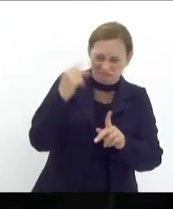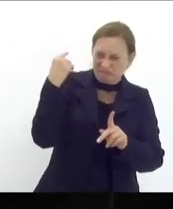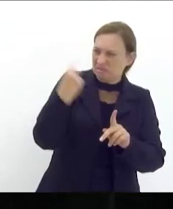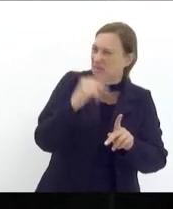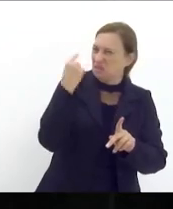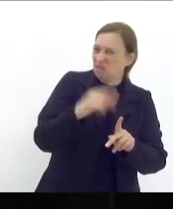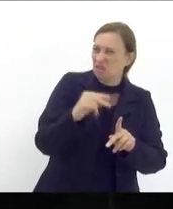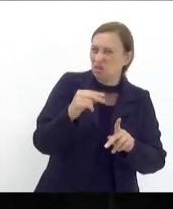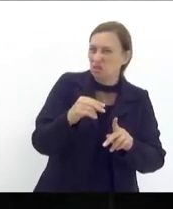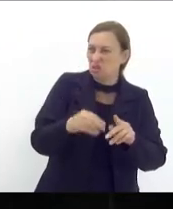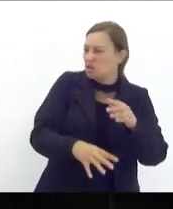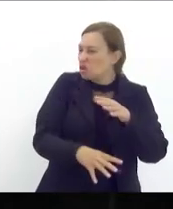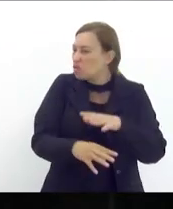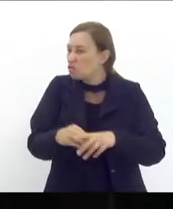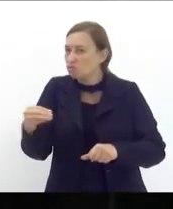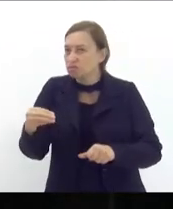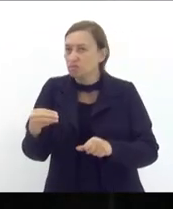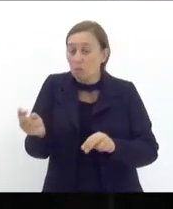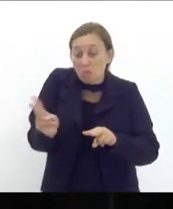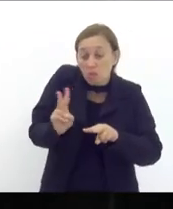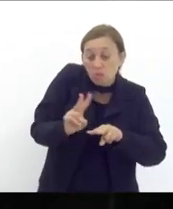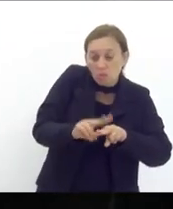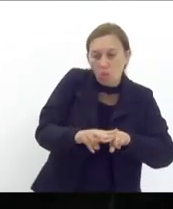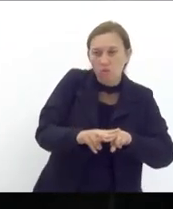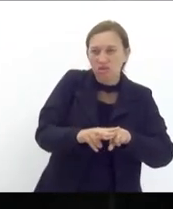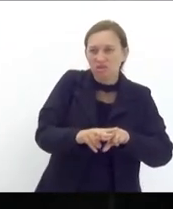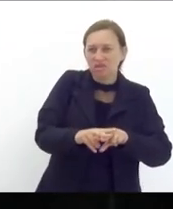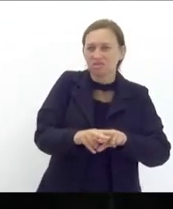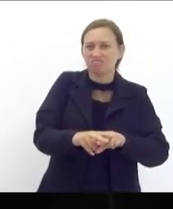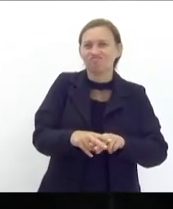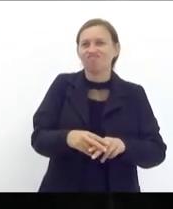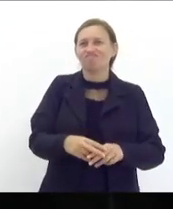fugas prisões em massa